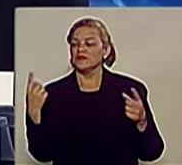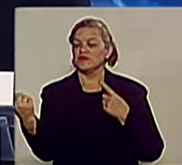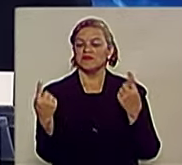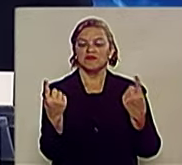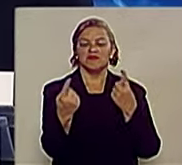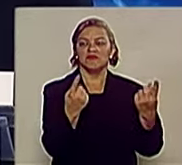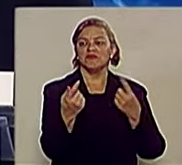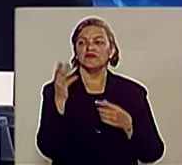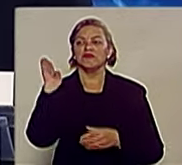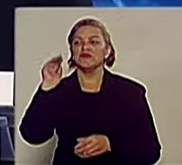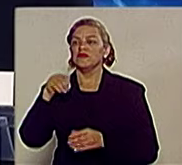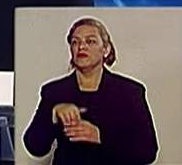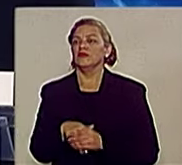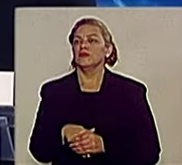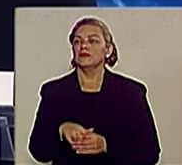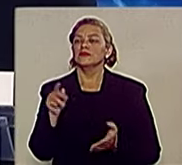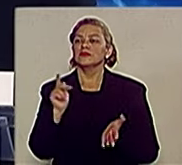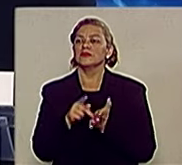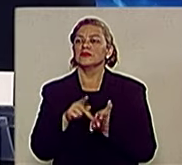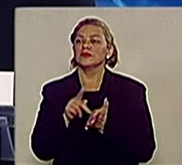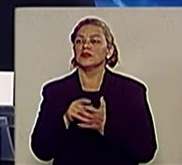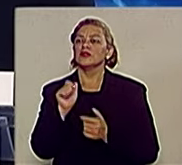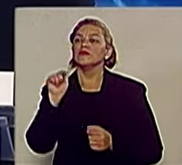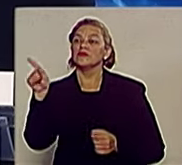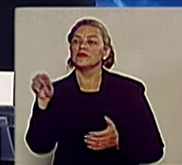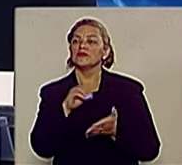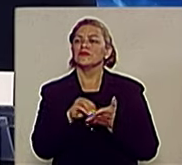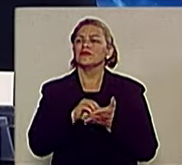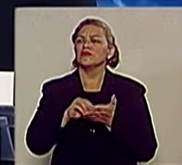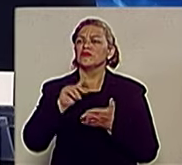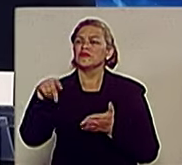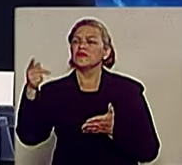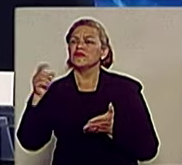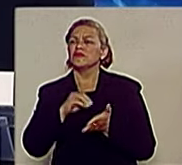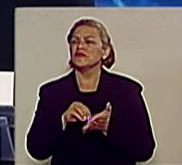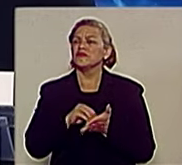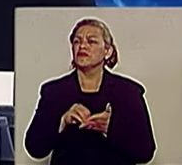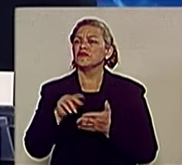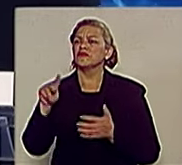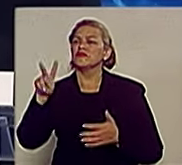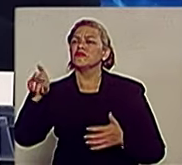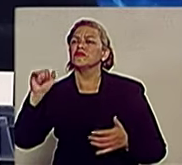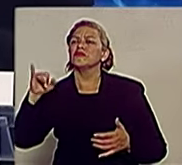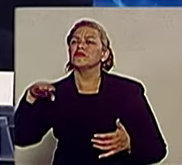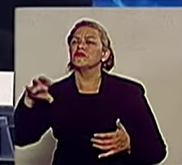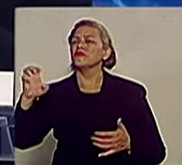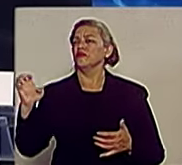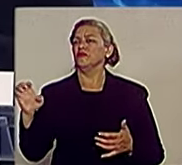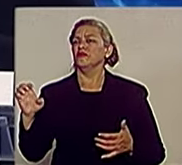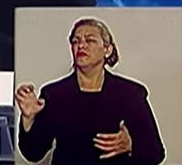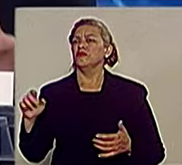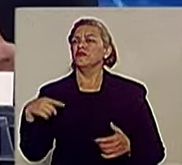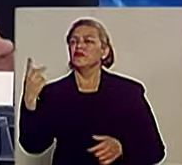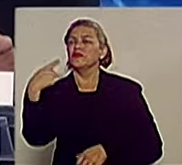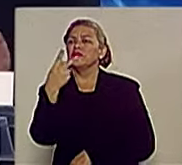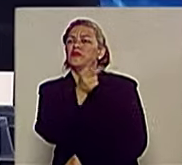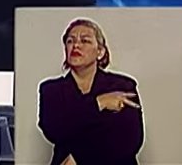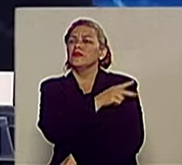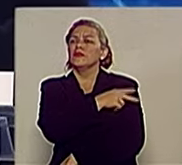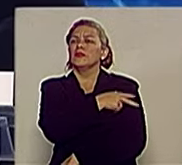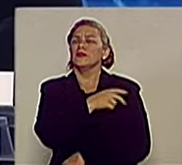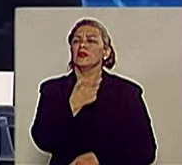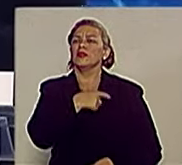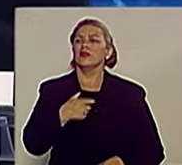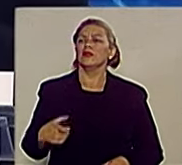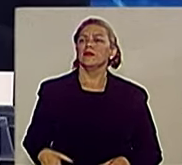candidatos. Na verdade, um foi secretário do outro, o outro foi secretário de um, o outro foi vice do outro e um foi chefe de governo do outro.